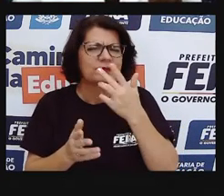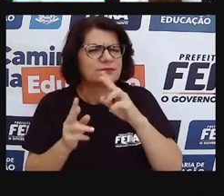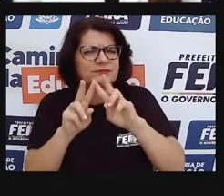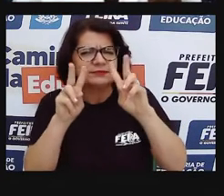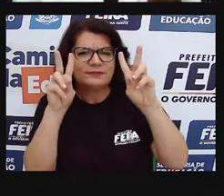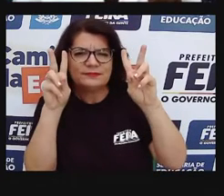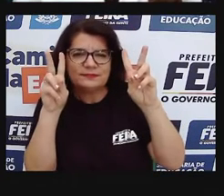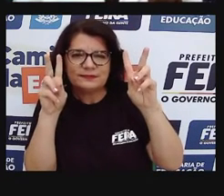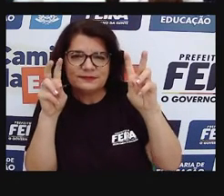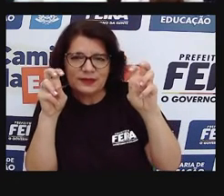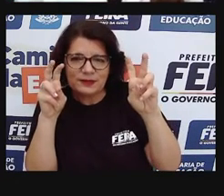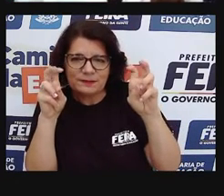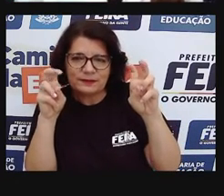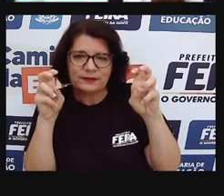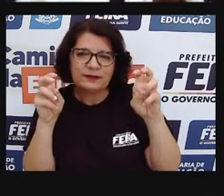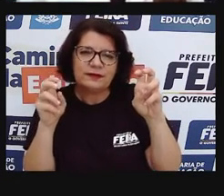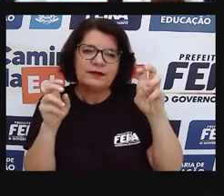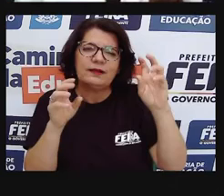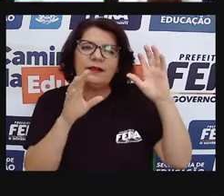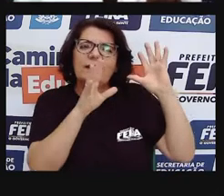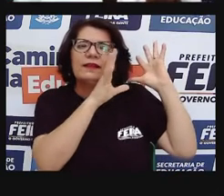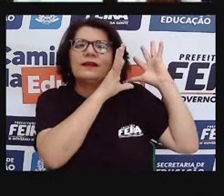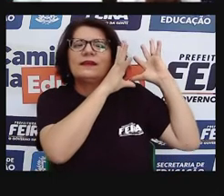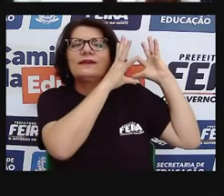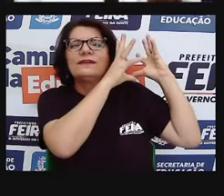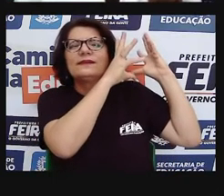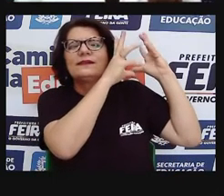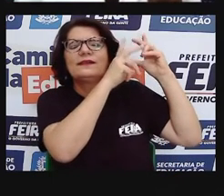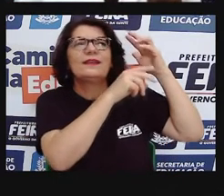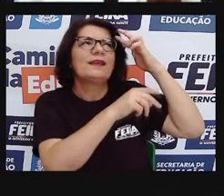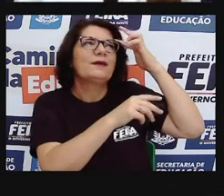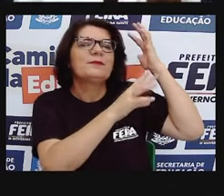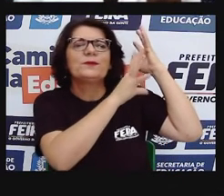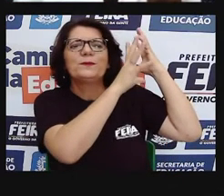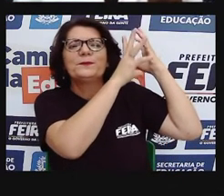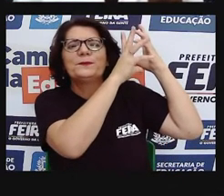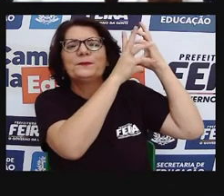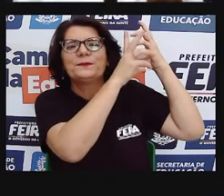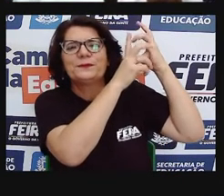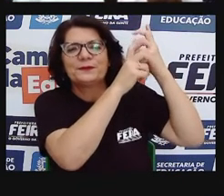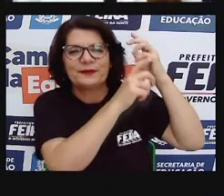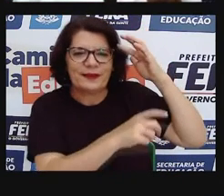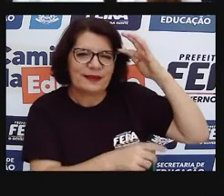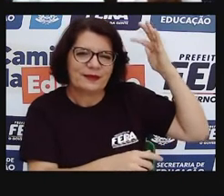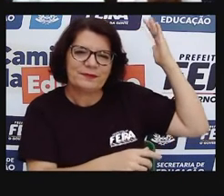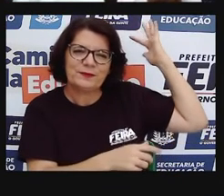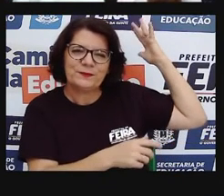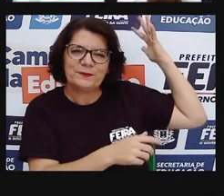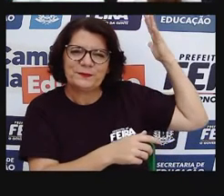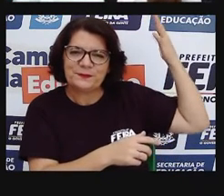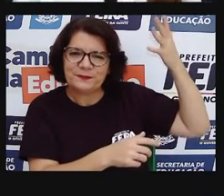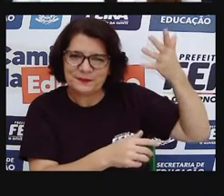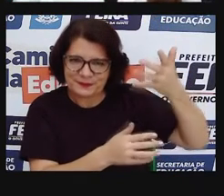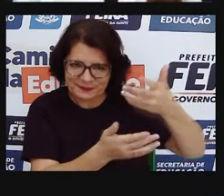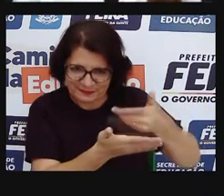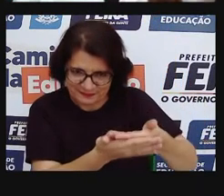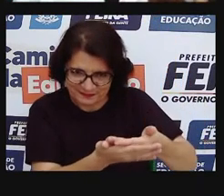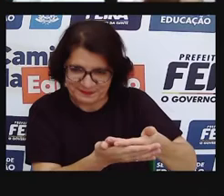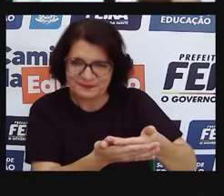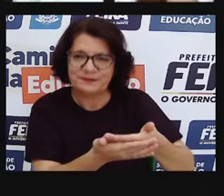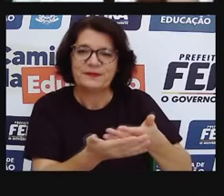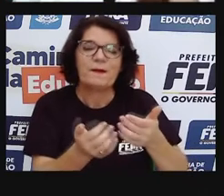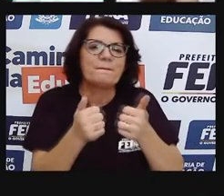vocês para o túnel do tempo, da infância de vocês. e para começar,